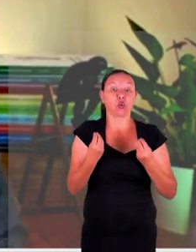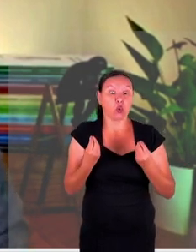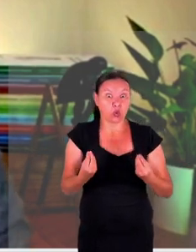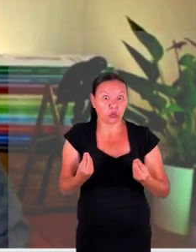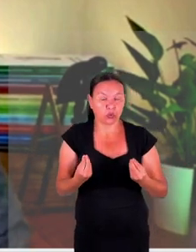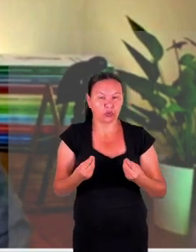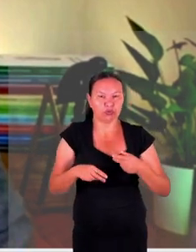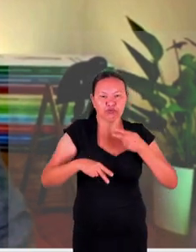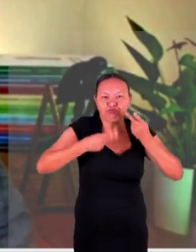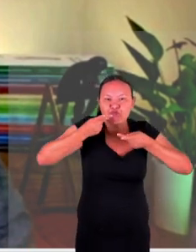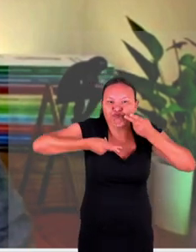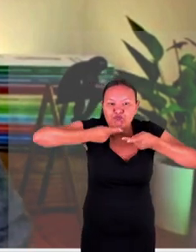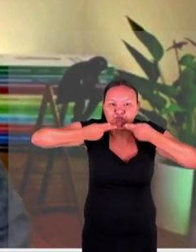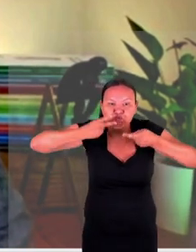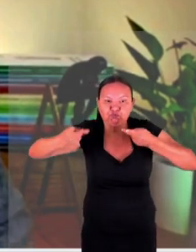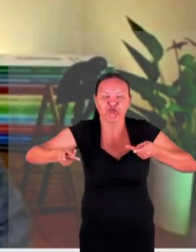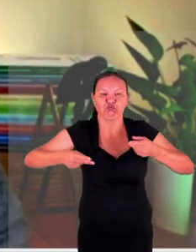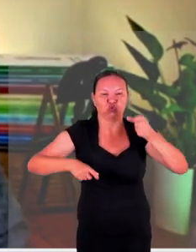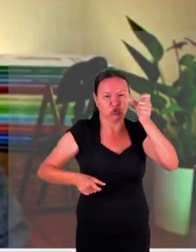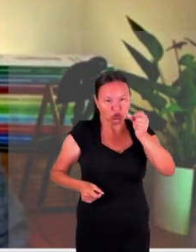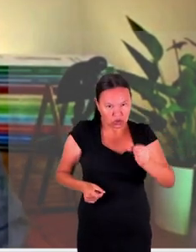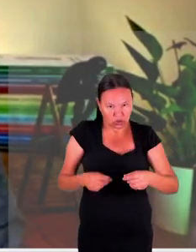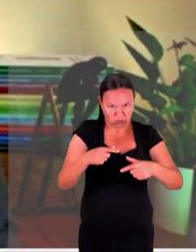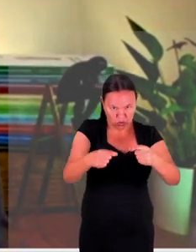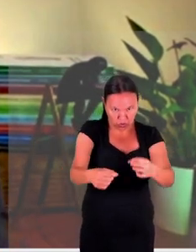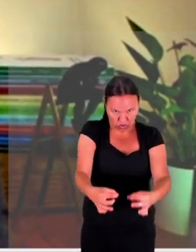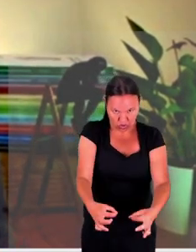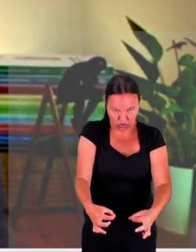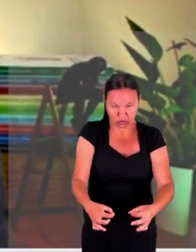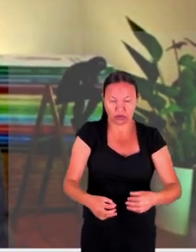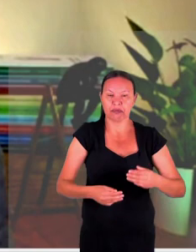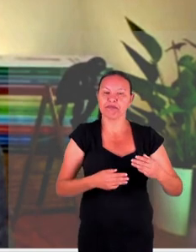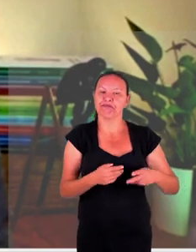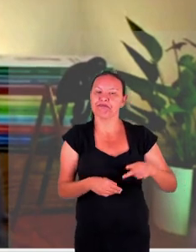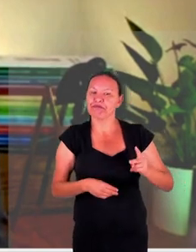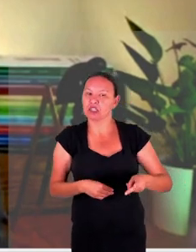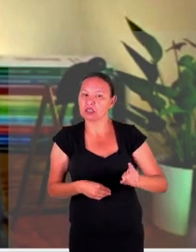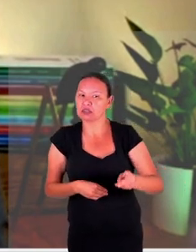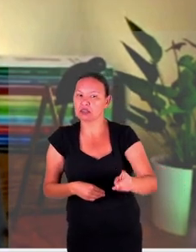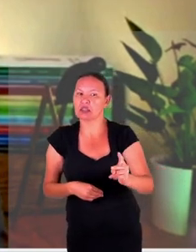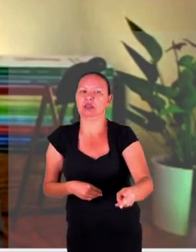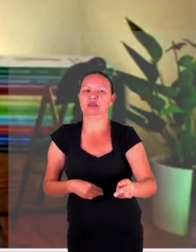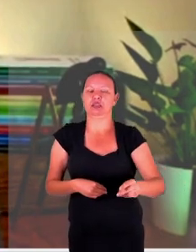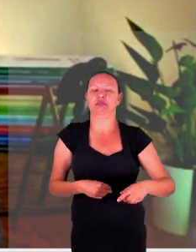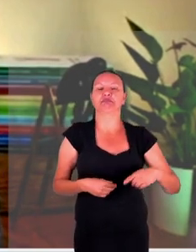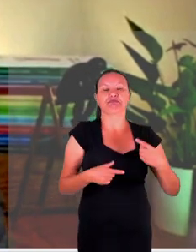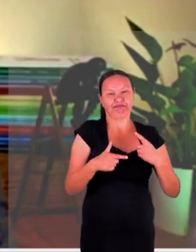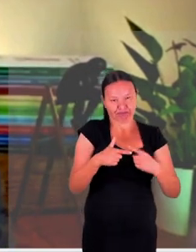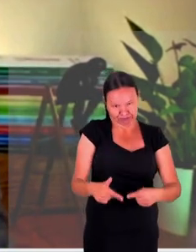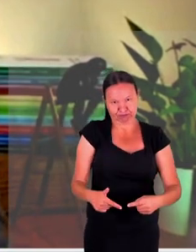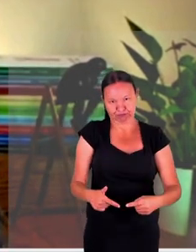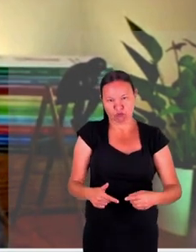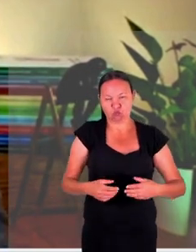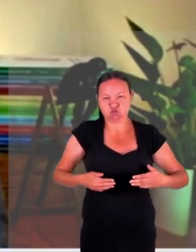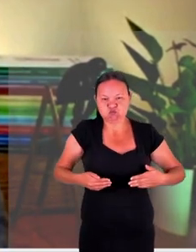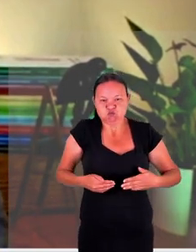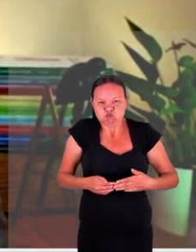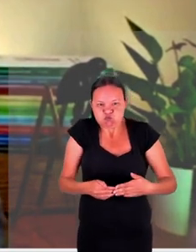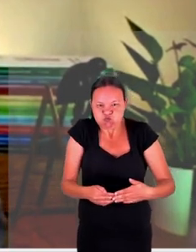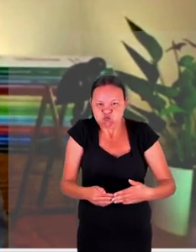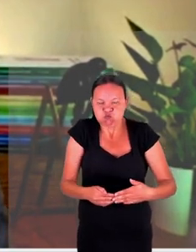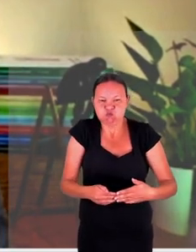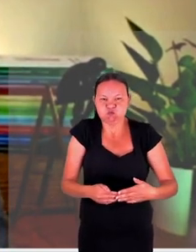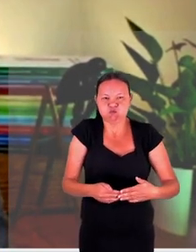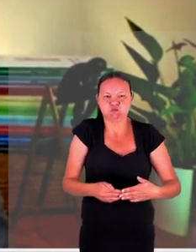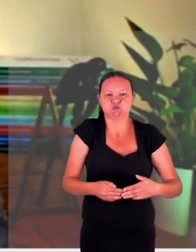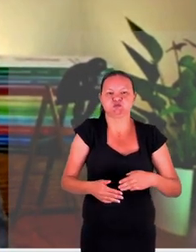questionadores da posição jurídica nem sempre vão se sentir obrigados porém a pressão externa deve